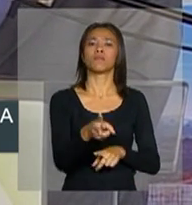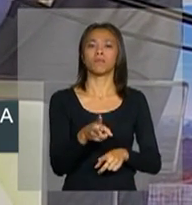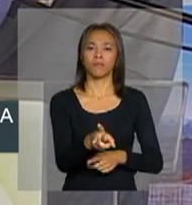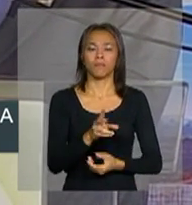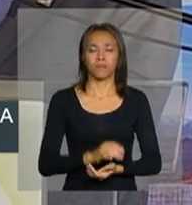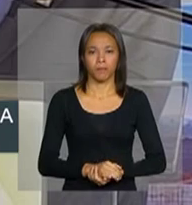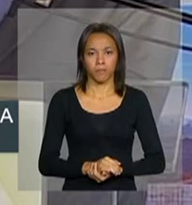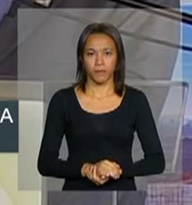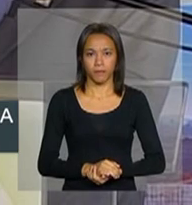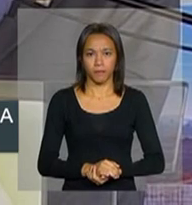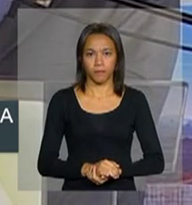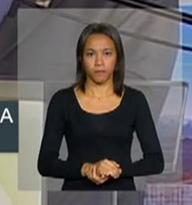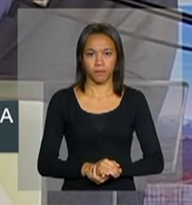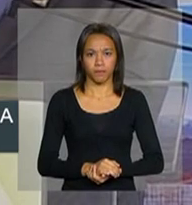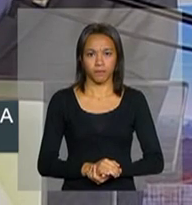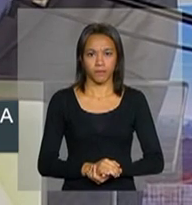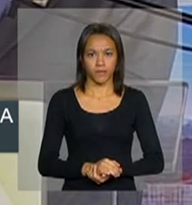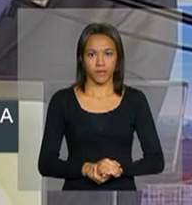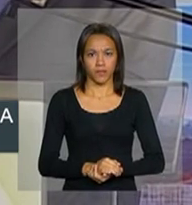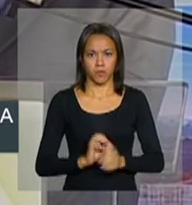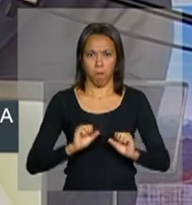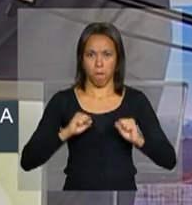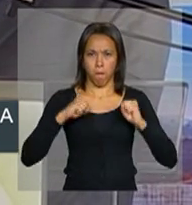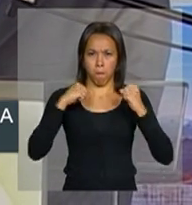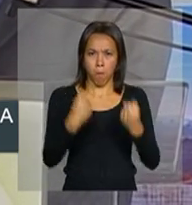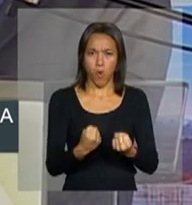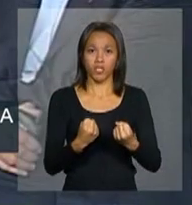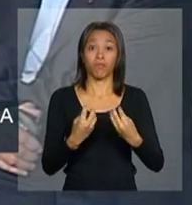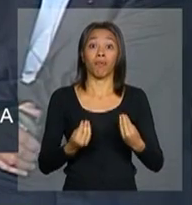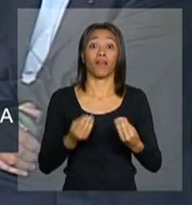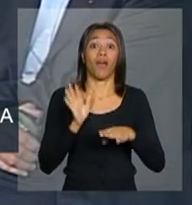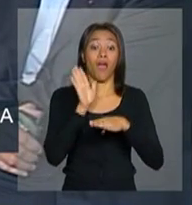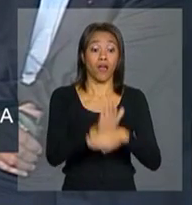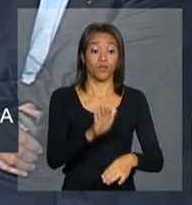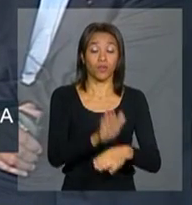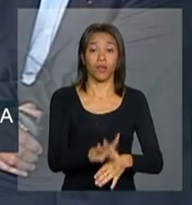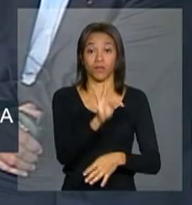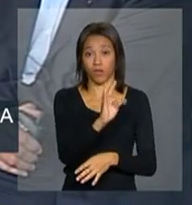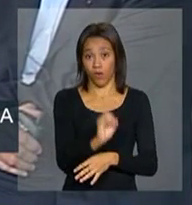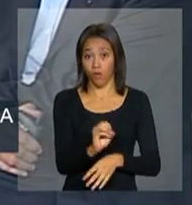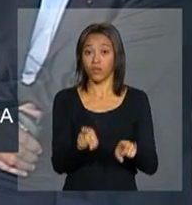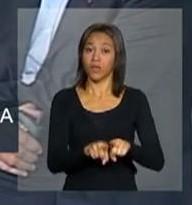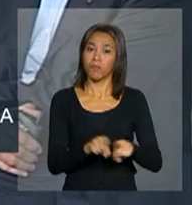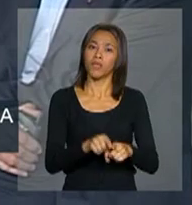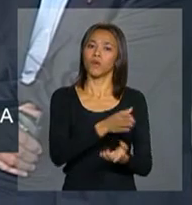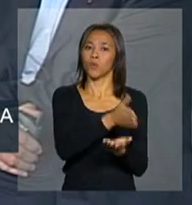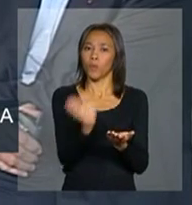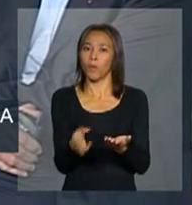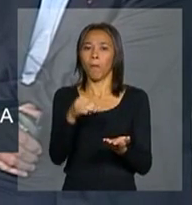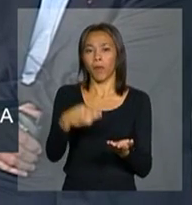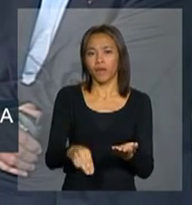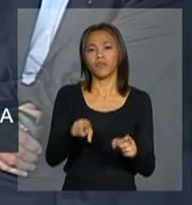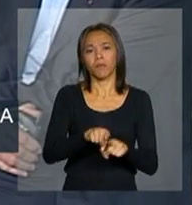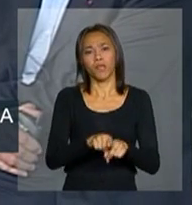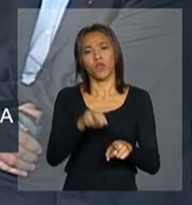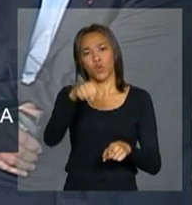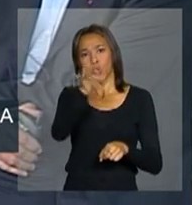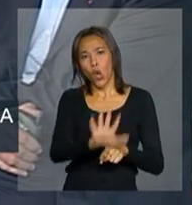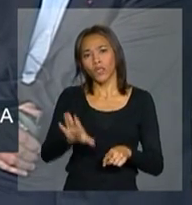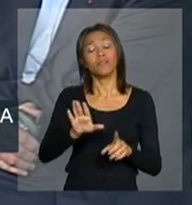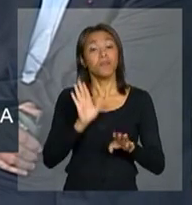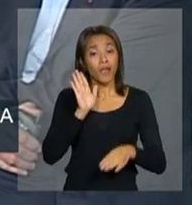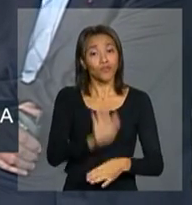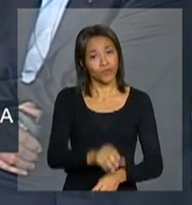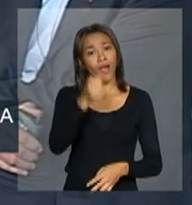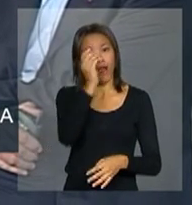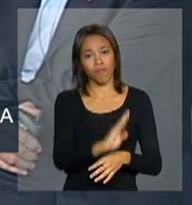de grande porte para servir ao Tocantins, Maranhão, ao Nordeste e ao Brasil